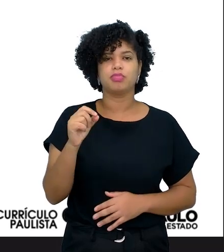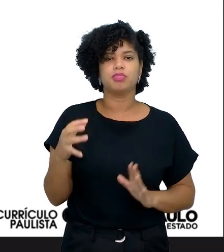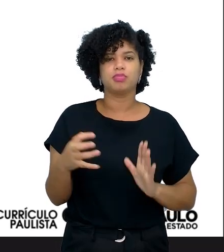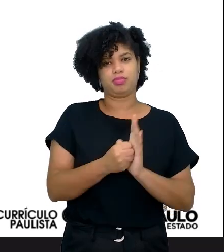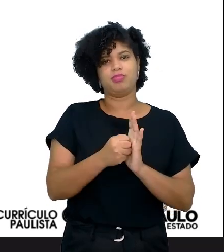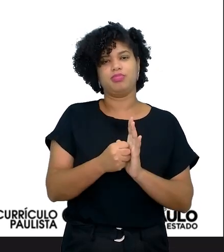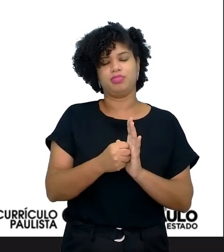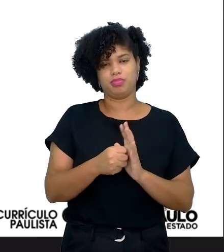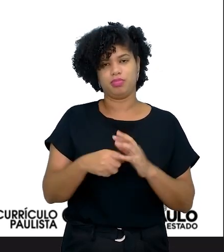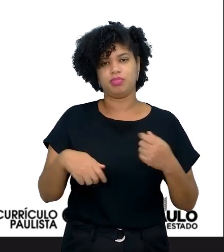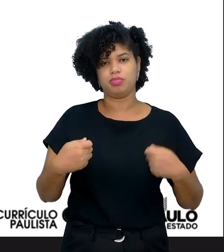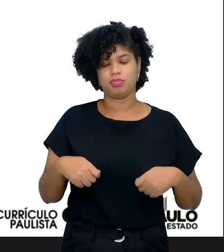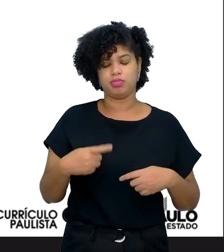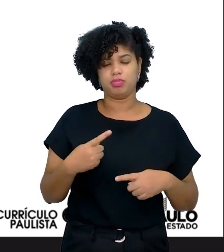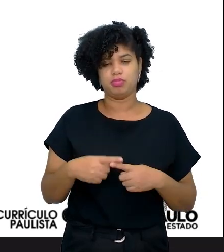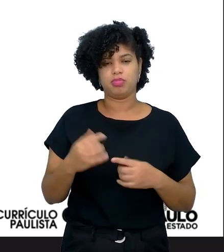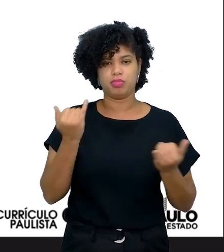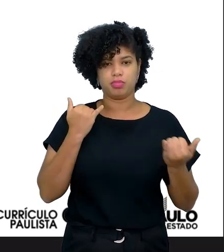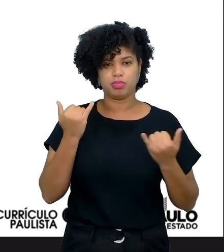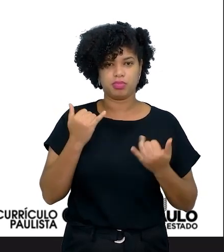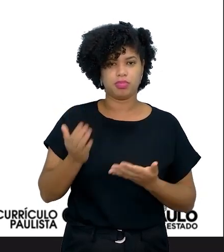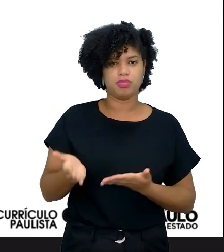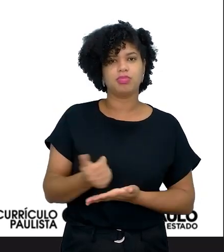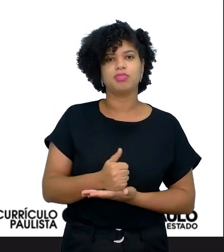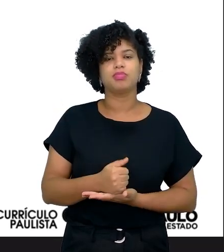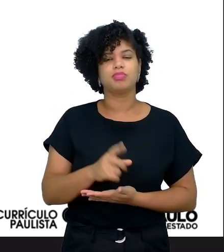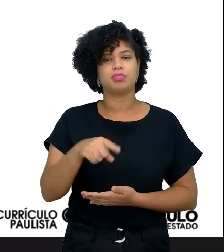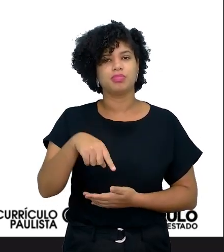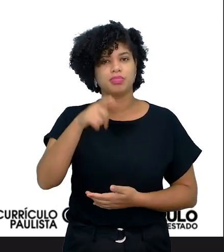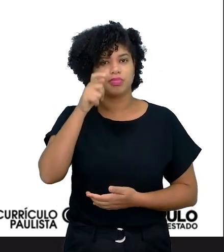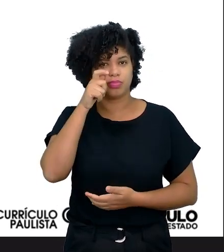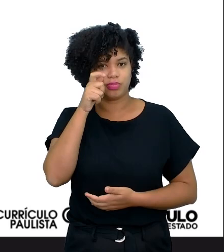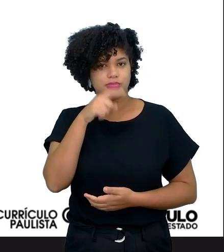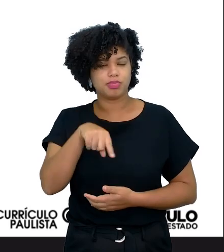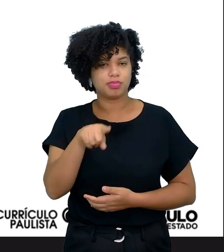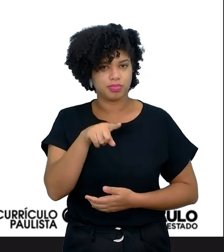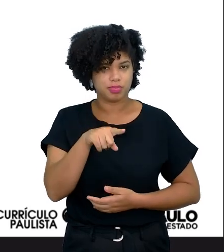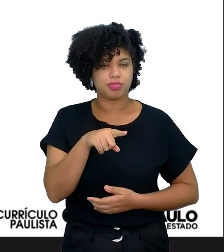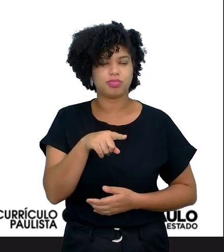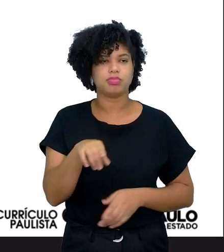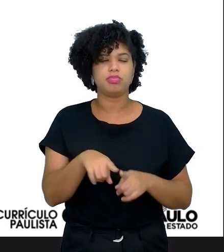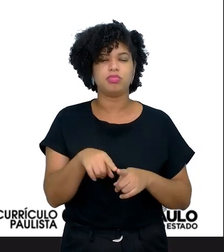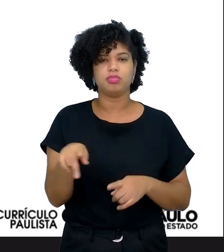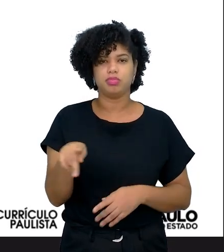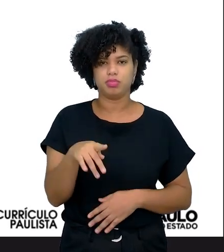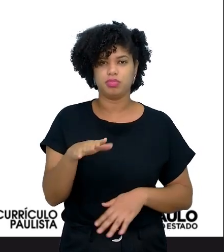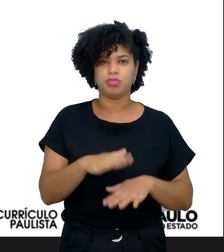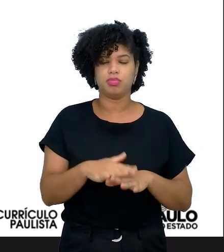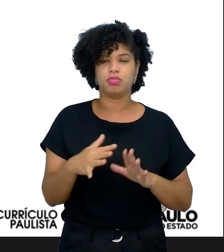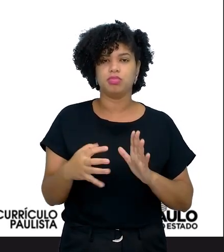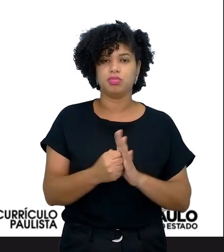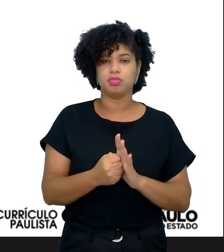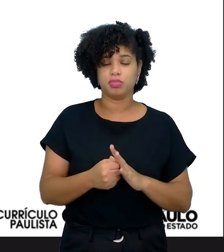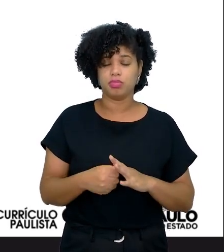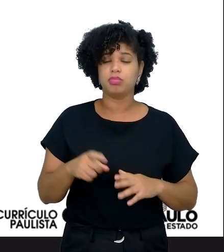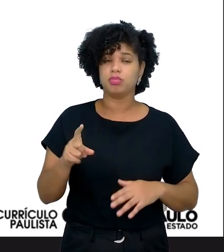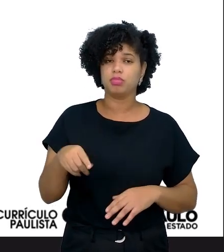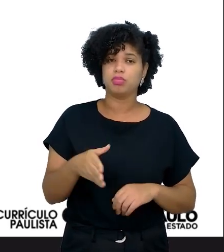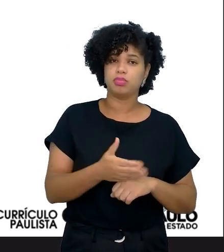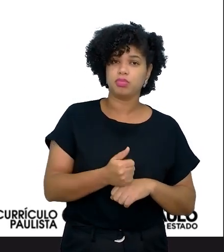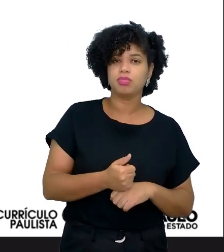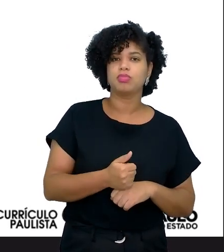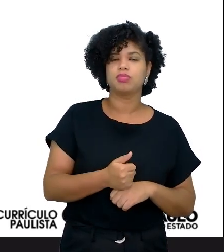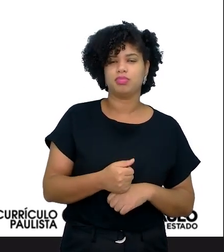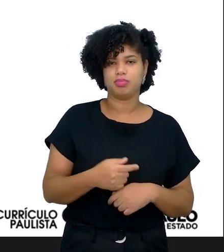momento dos levantamentos conhecimentos prévios, é interessante você colocar, você enquanto professor também fazer o seu registro, o antes.